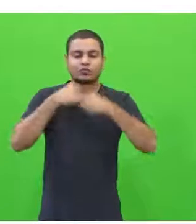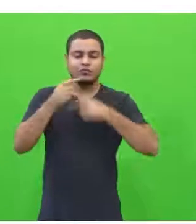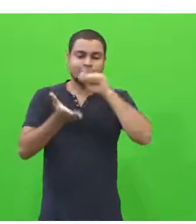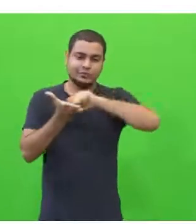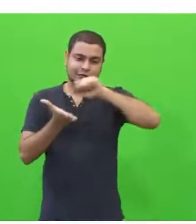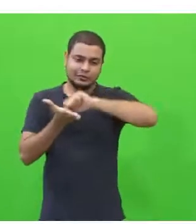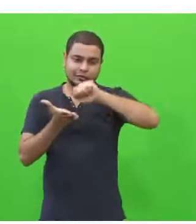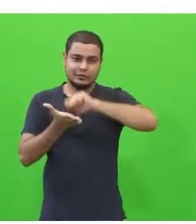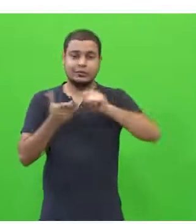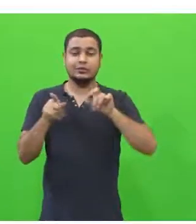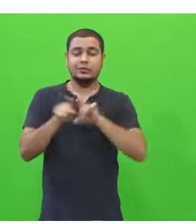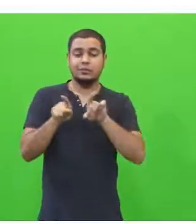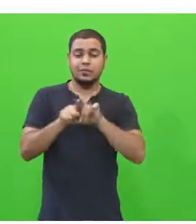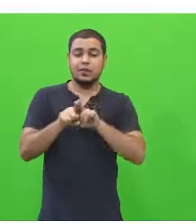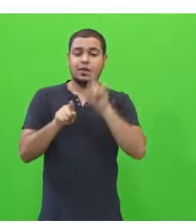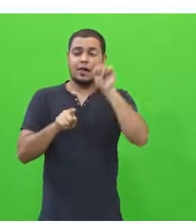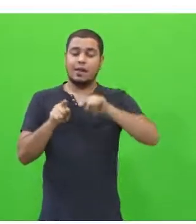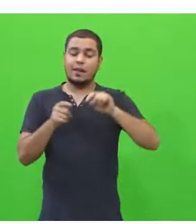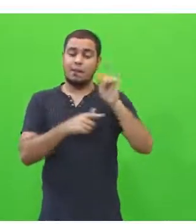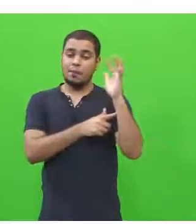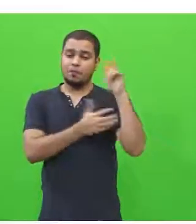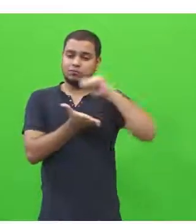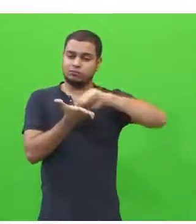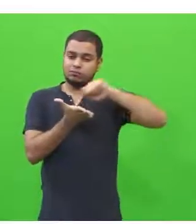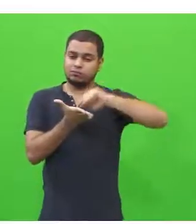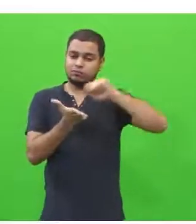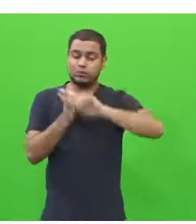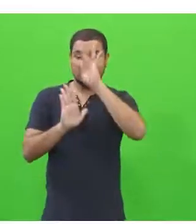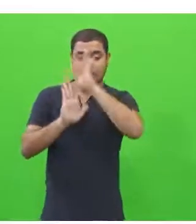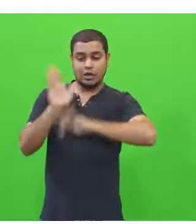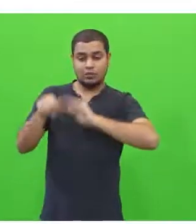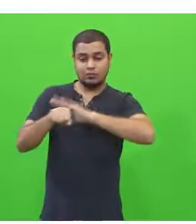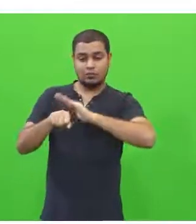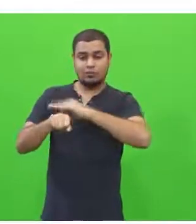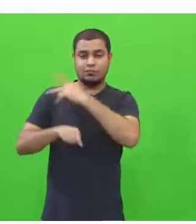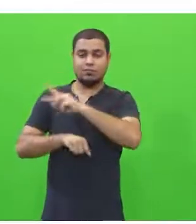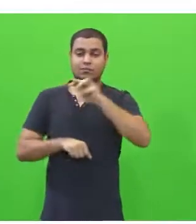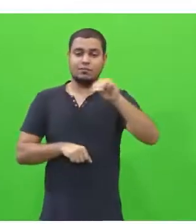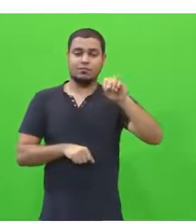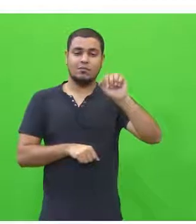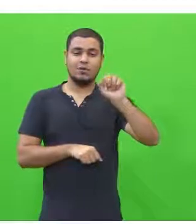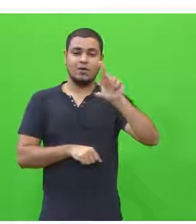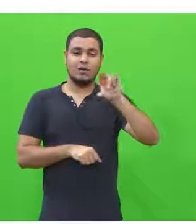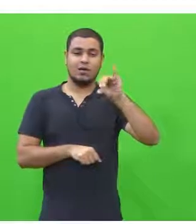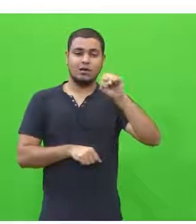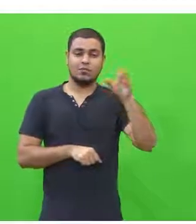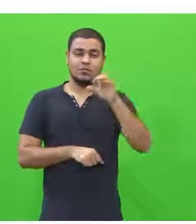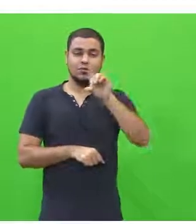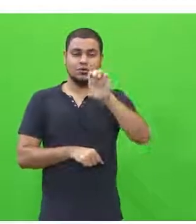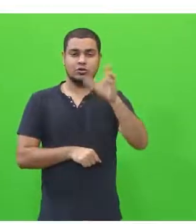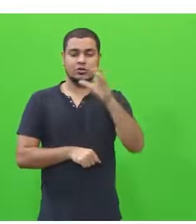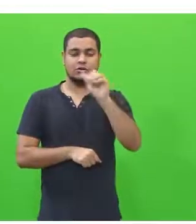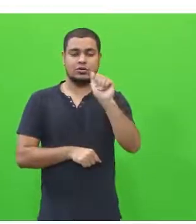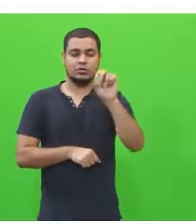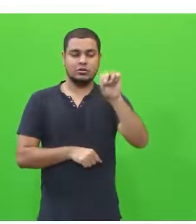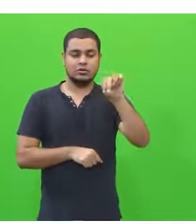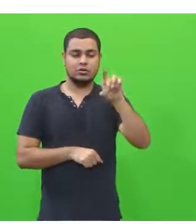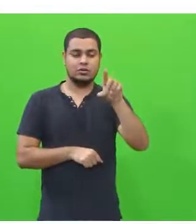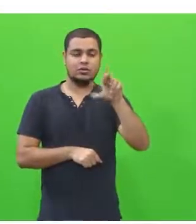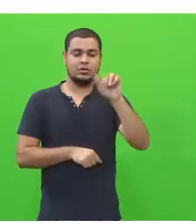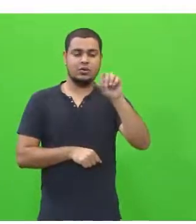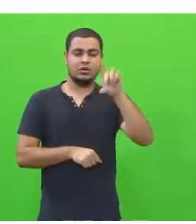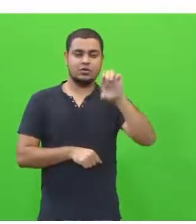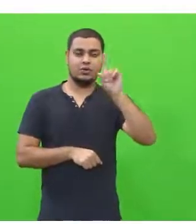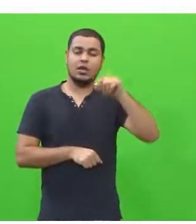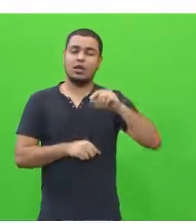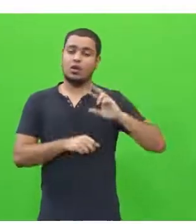escrita, através de um manuscrito, de um texto que ele começa a rascunhar esse romance chamado Café,